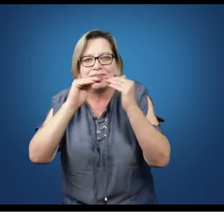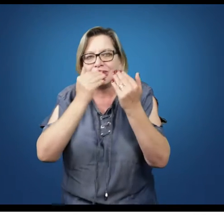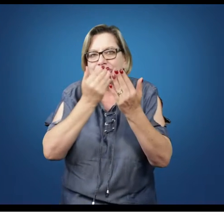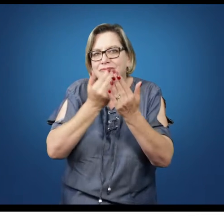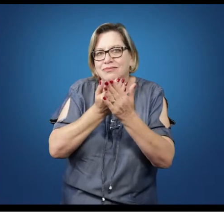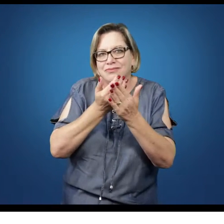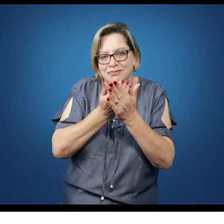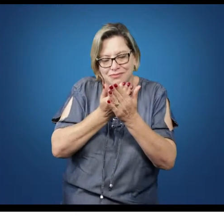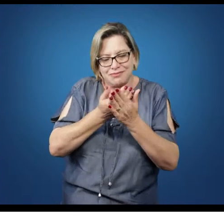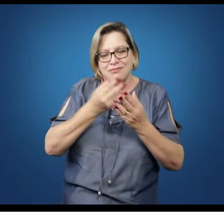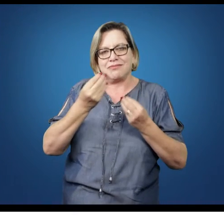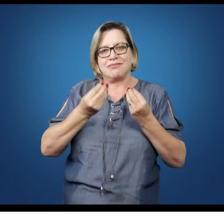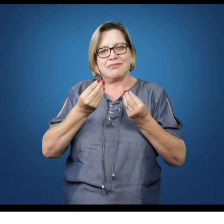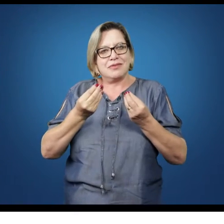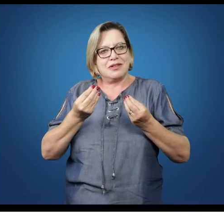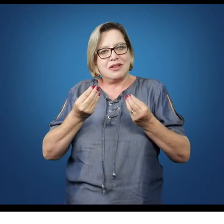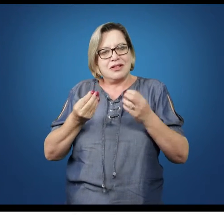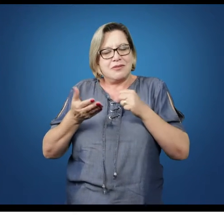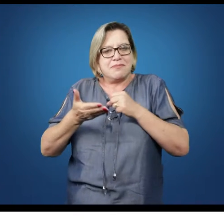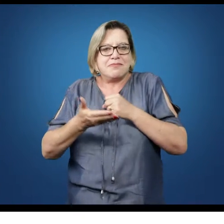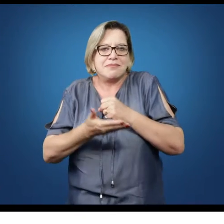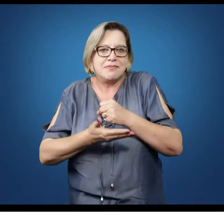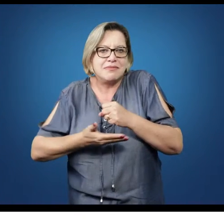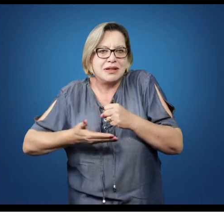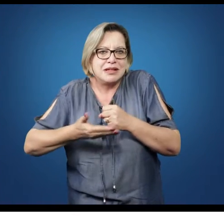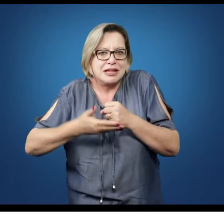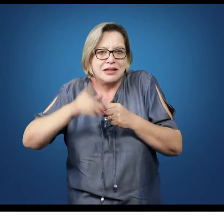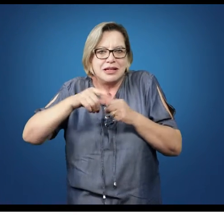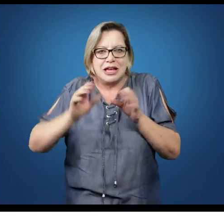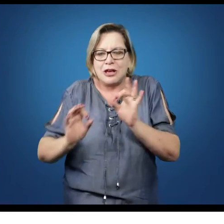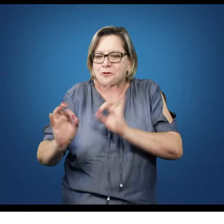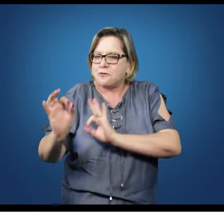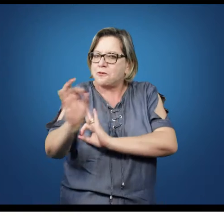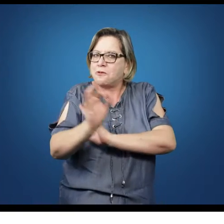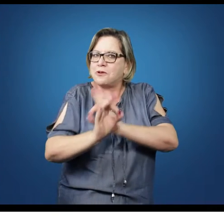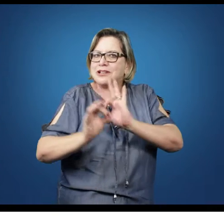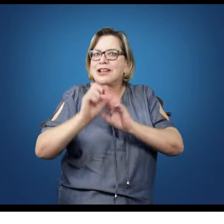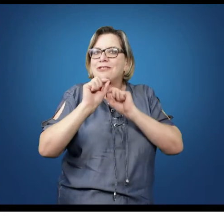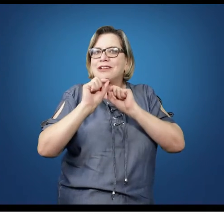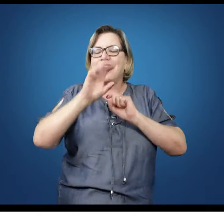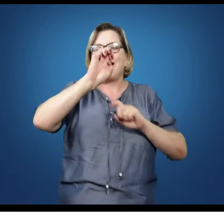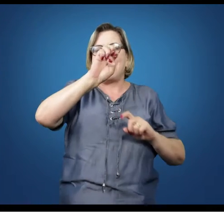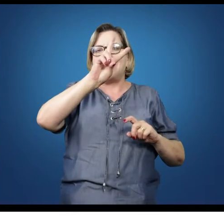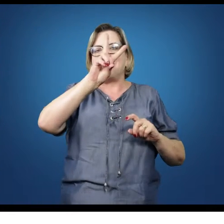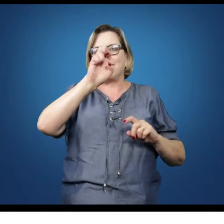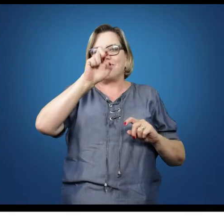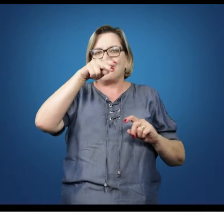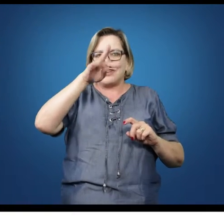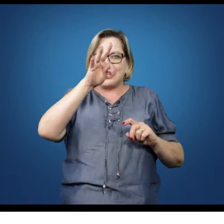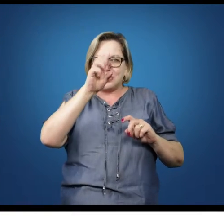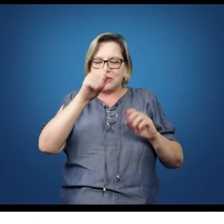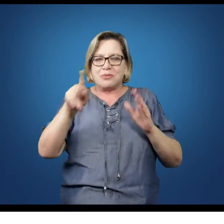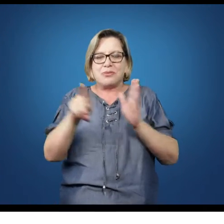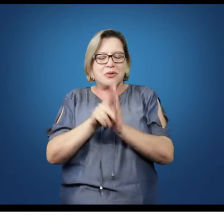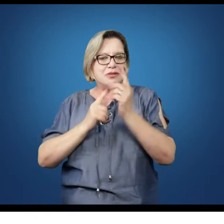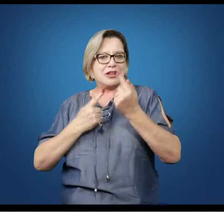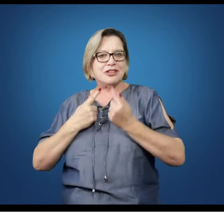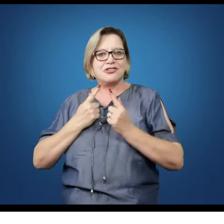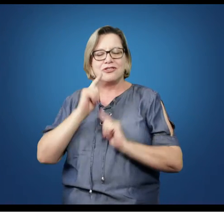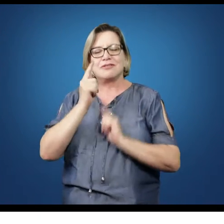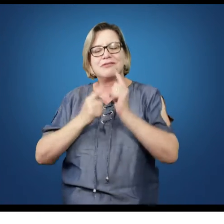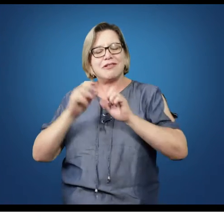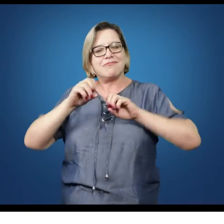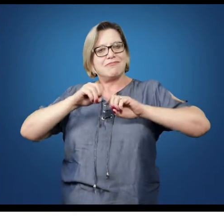com as instituições. Então, basicamente, é organizar eventos educacionais, de gestão educacional